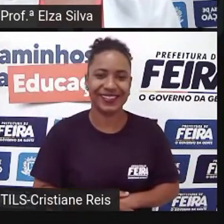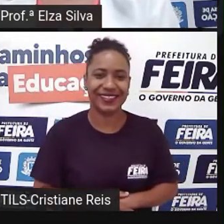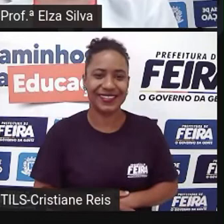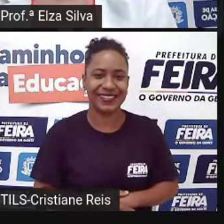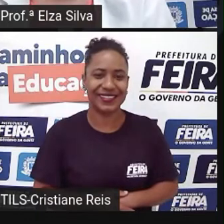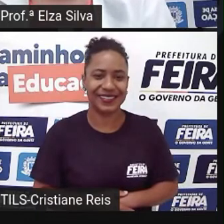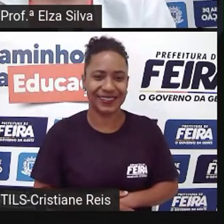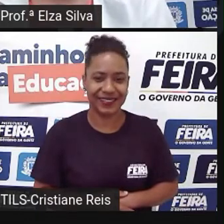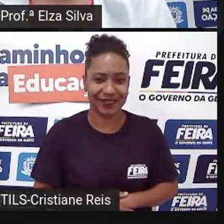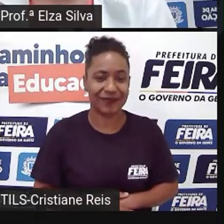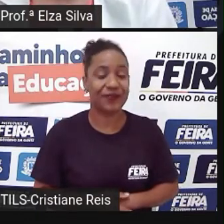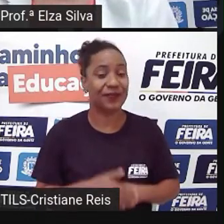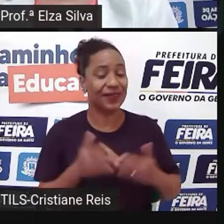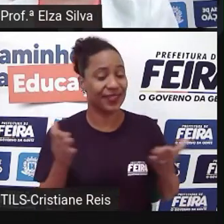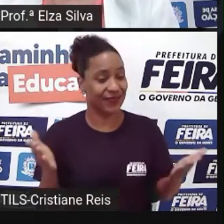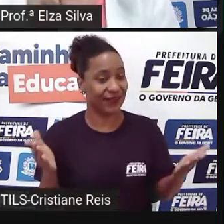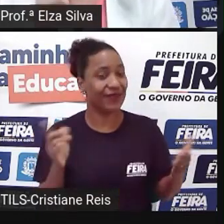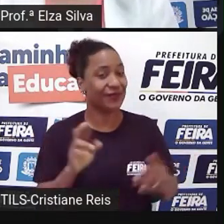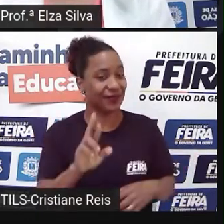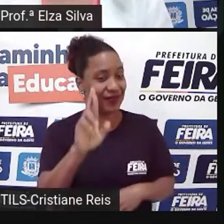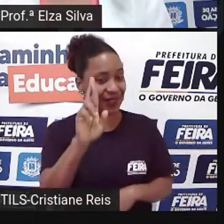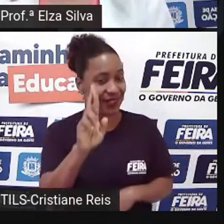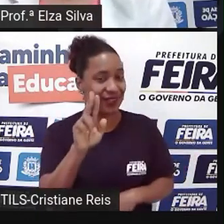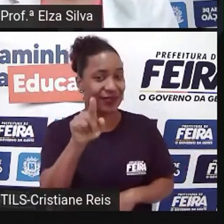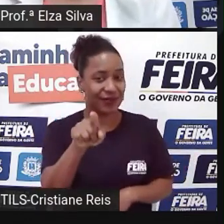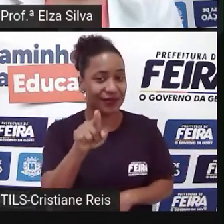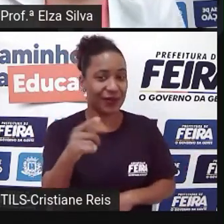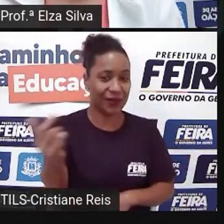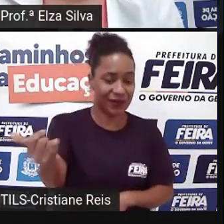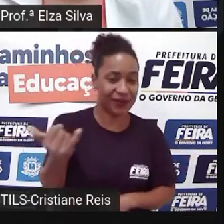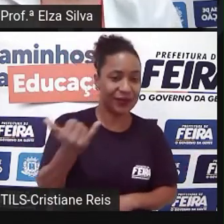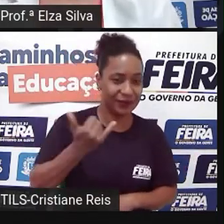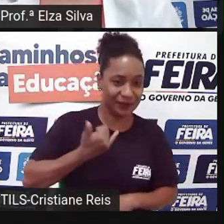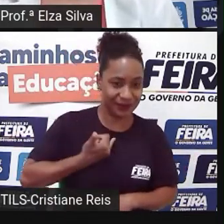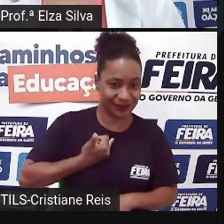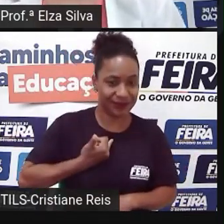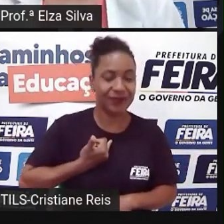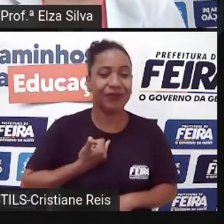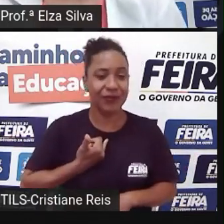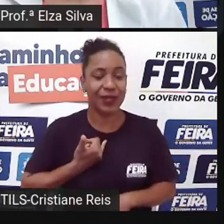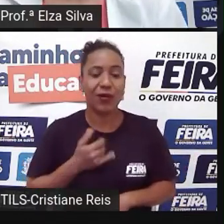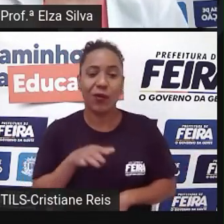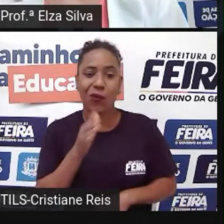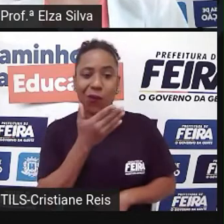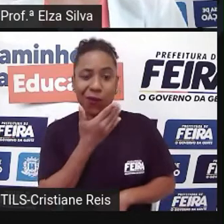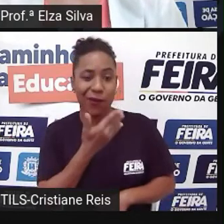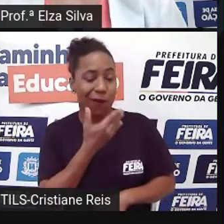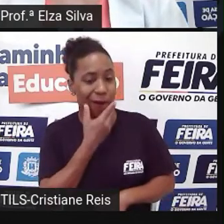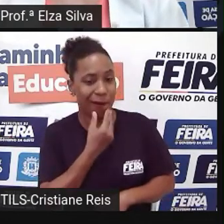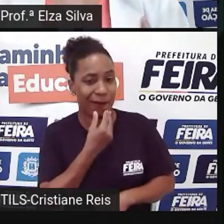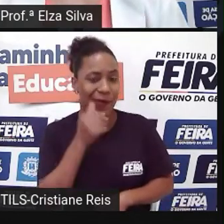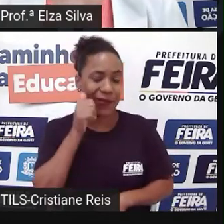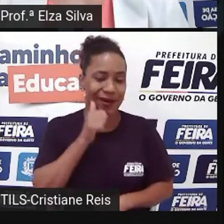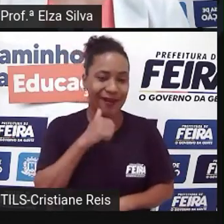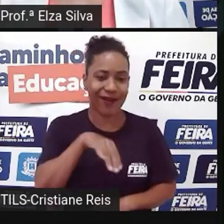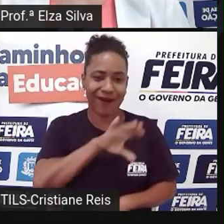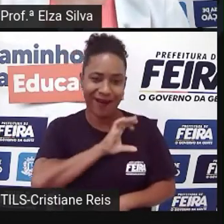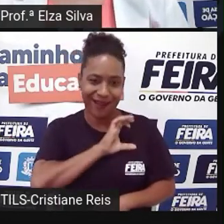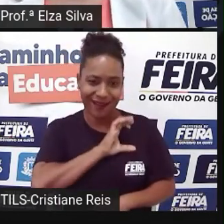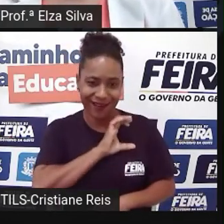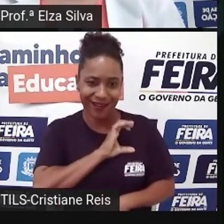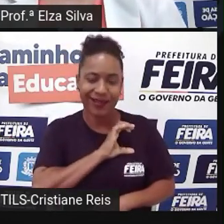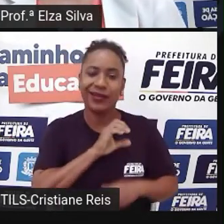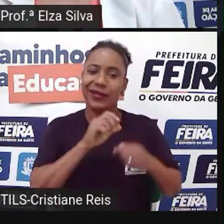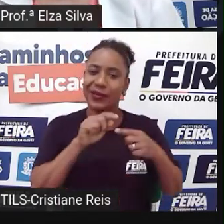Agora é a sua vez Conte tudo Sobre um colega Ou uma colega Entre em contato Com